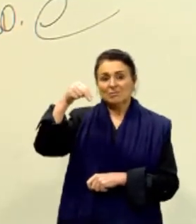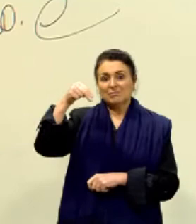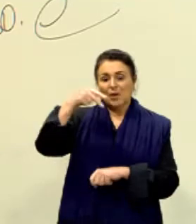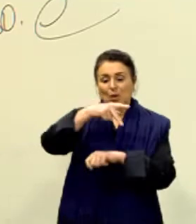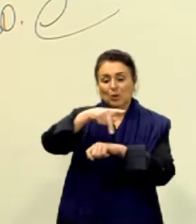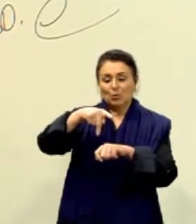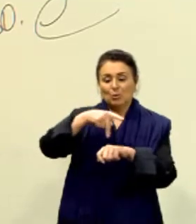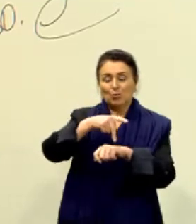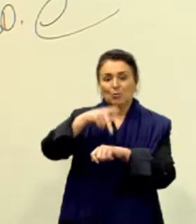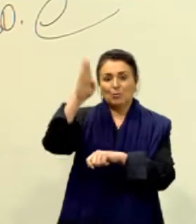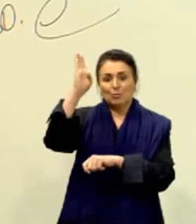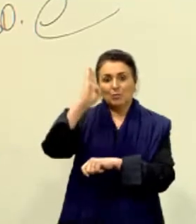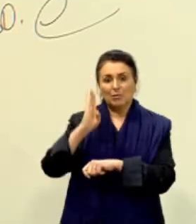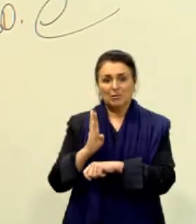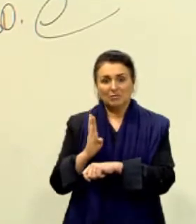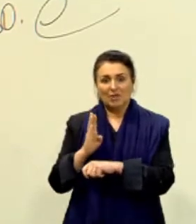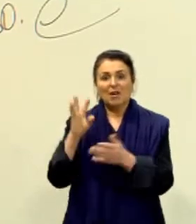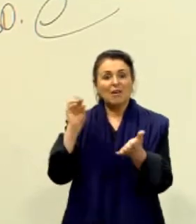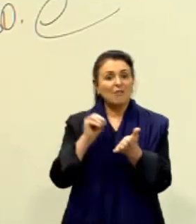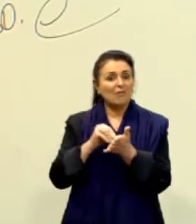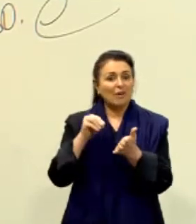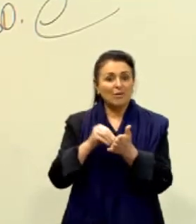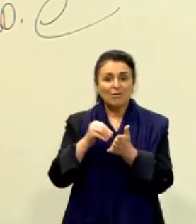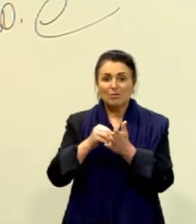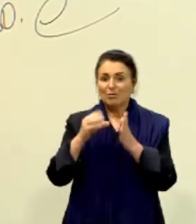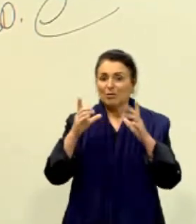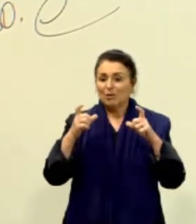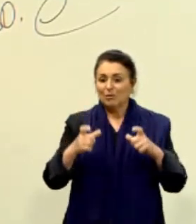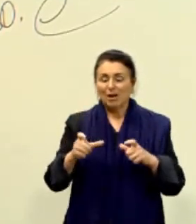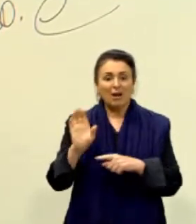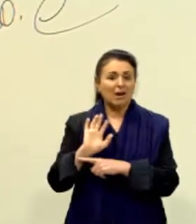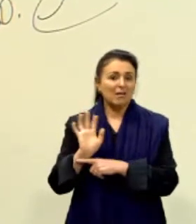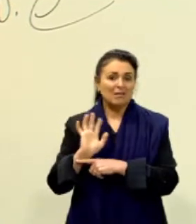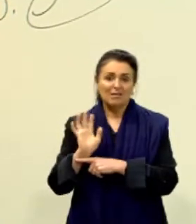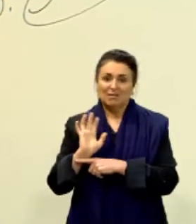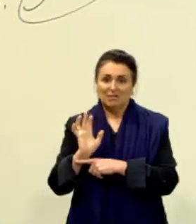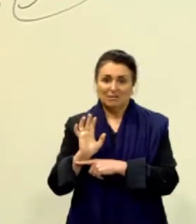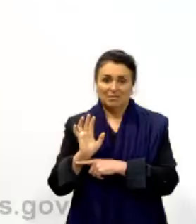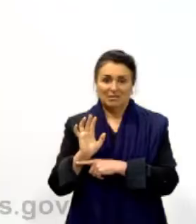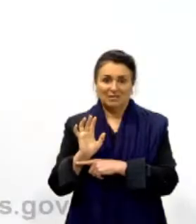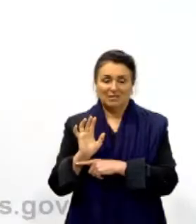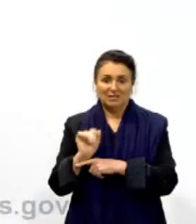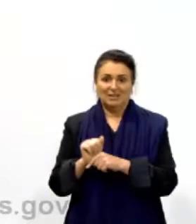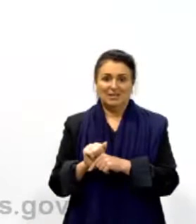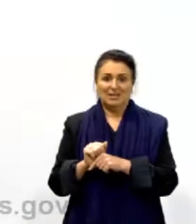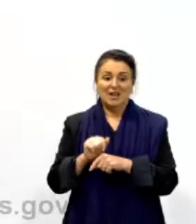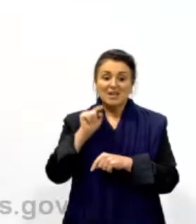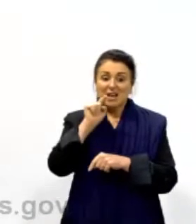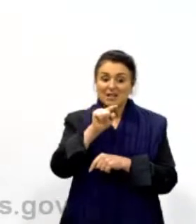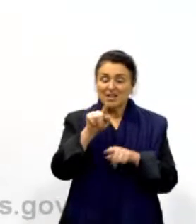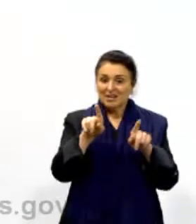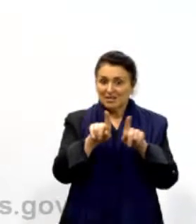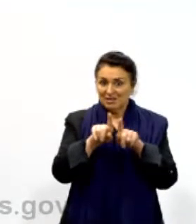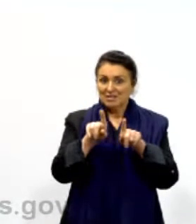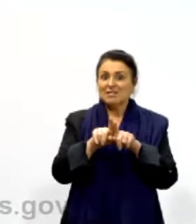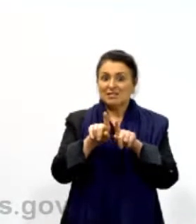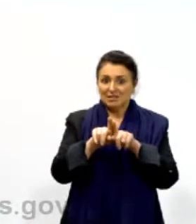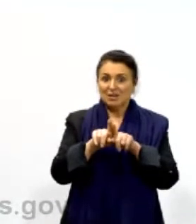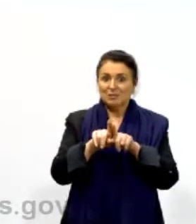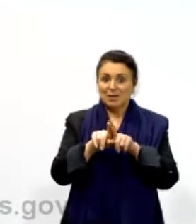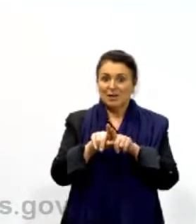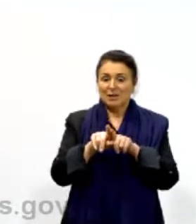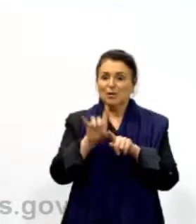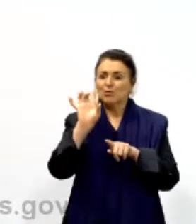É ou não é? O norte e o nordeste. E além disso, ele está dizendo ali também que além de elas ficarem nos shopping